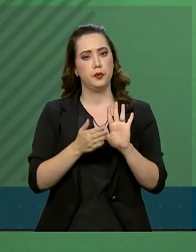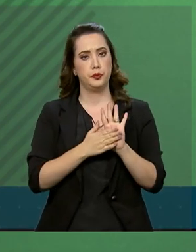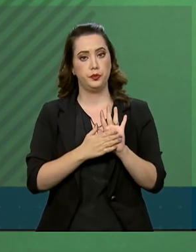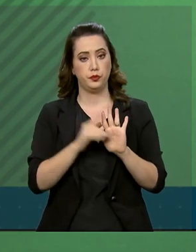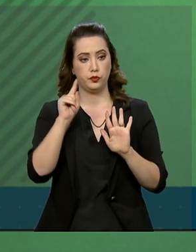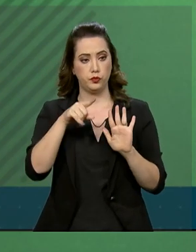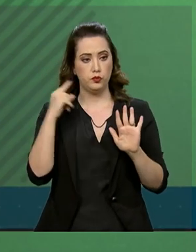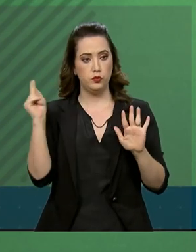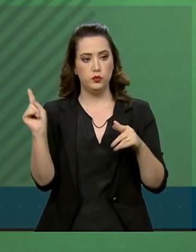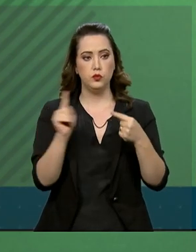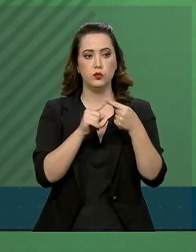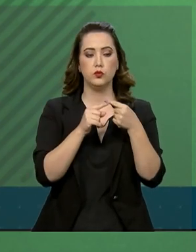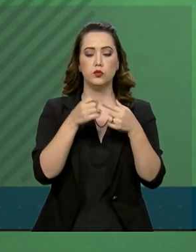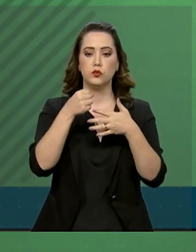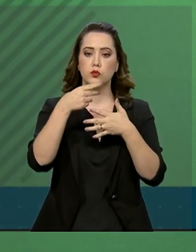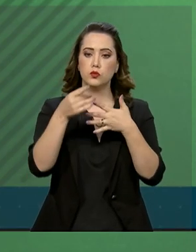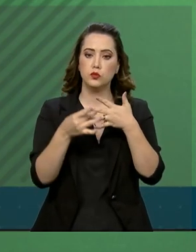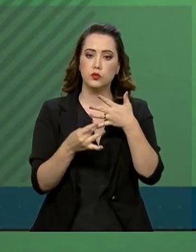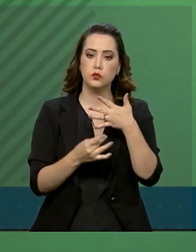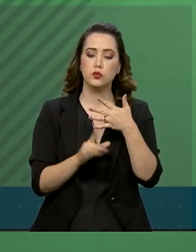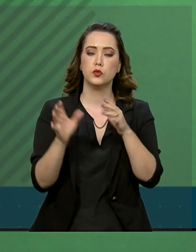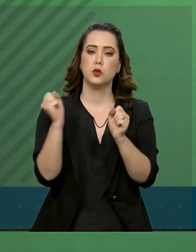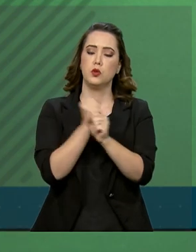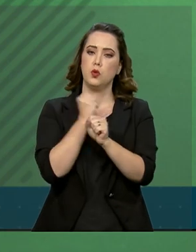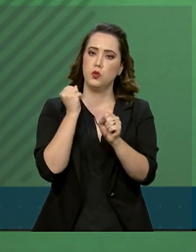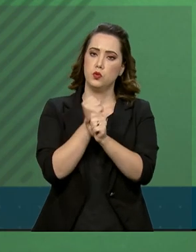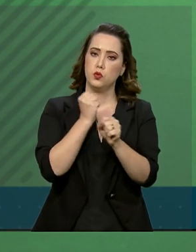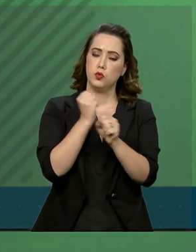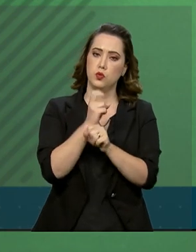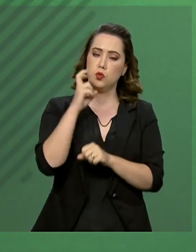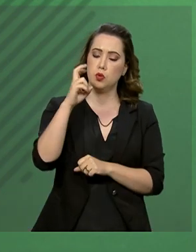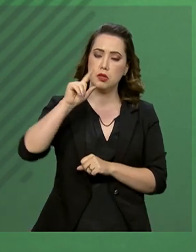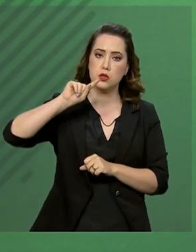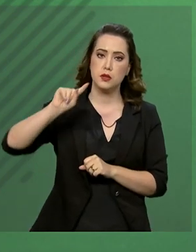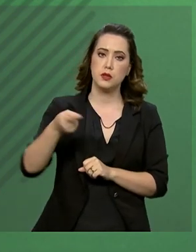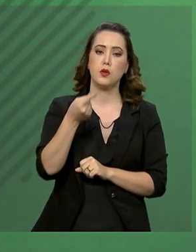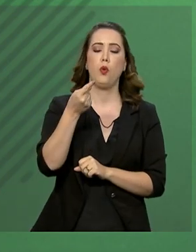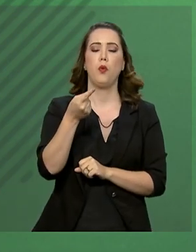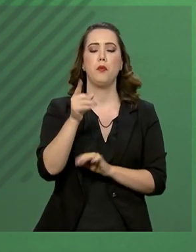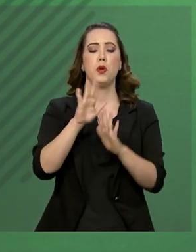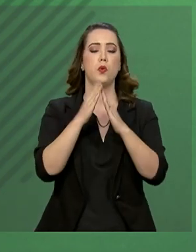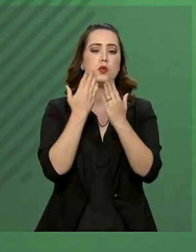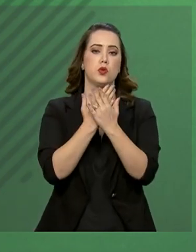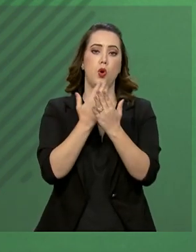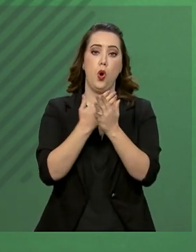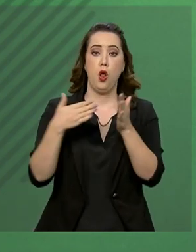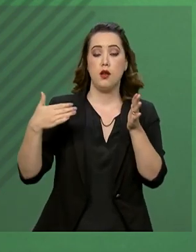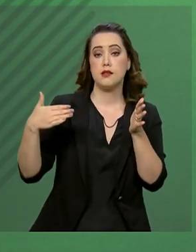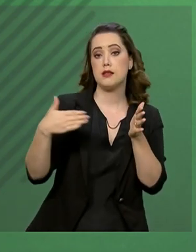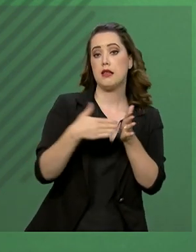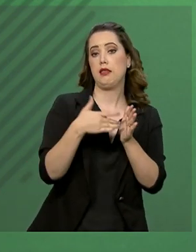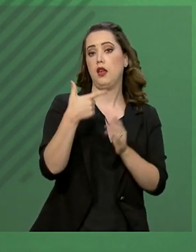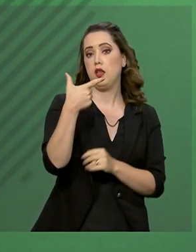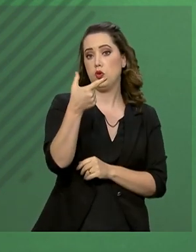contempla pontos como a construção de 5 mil creches até 2022,